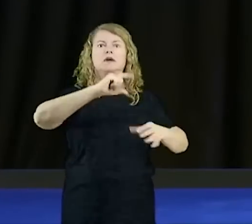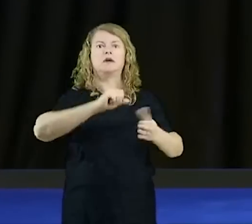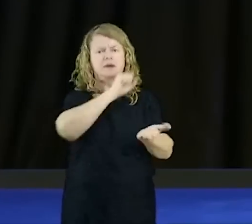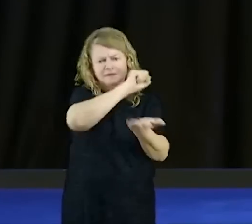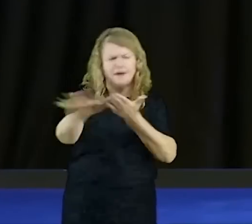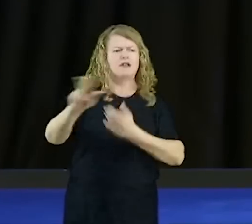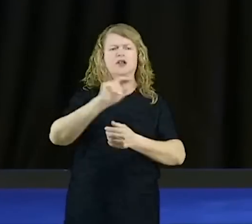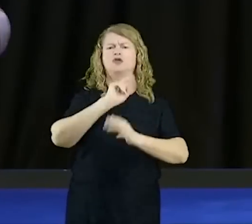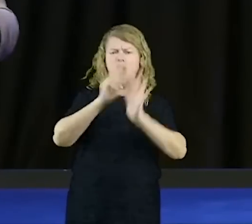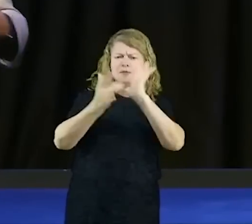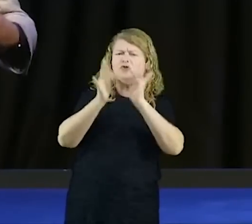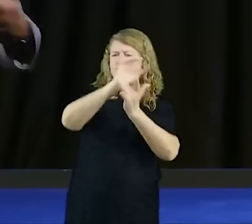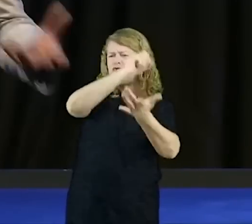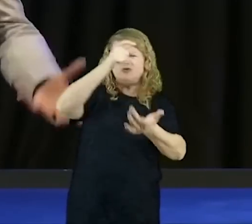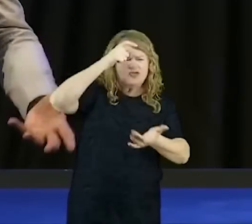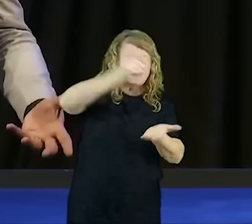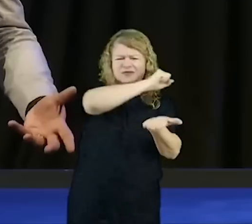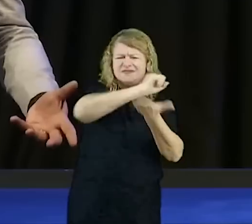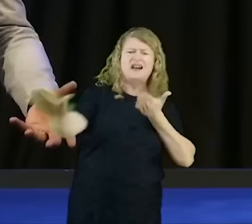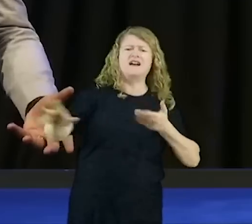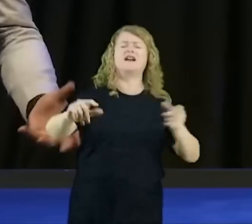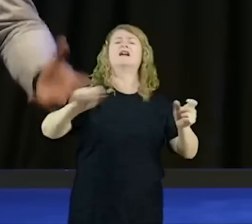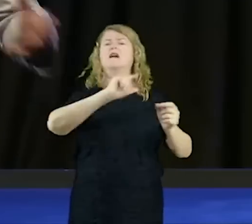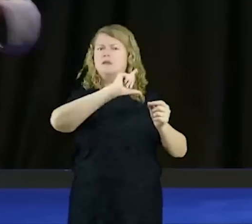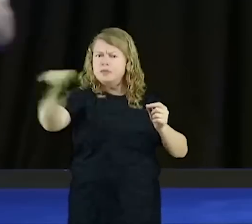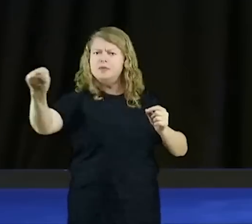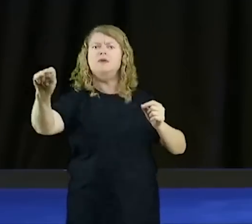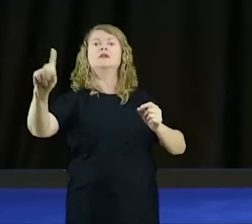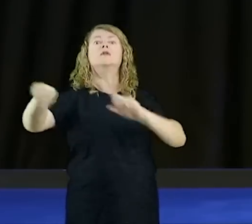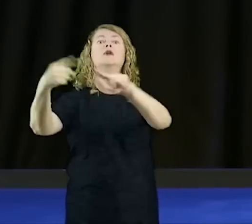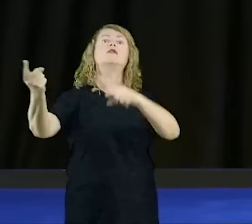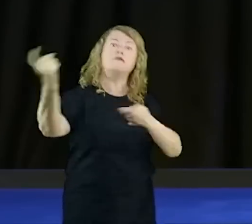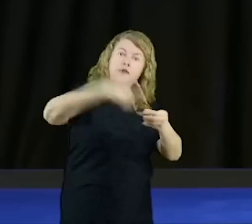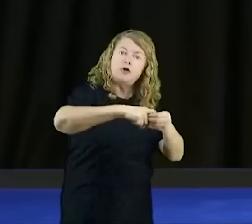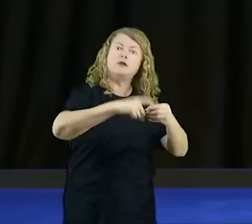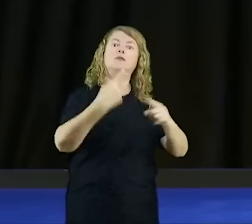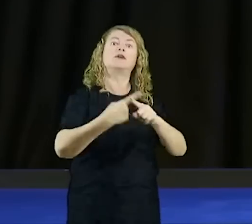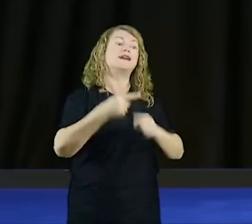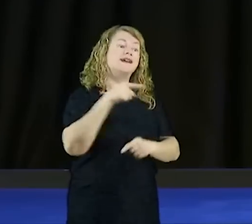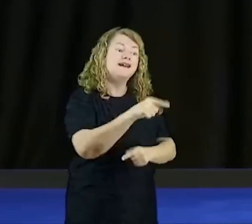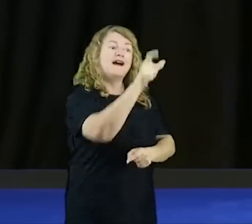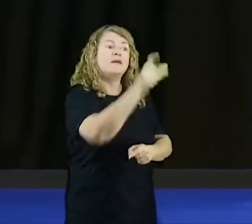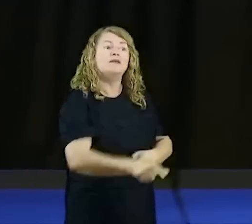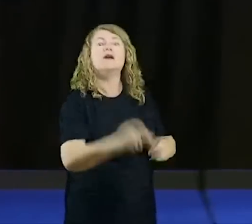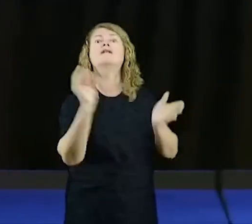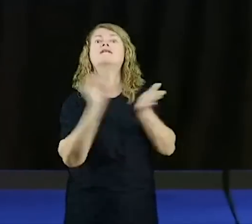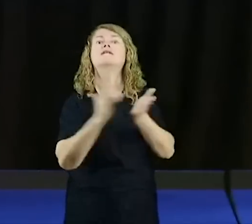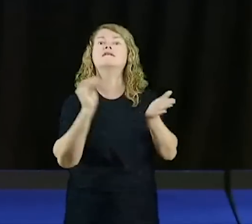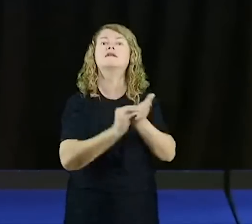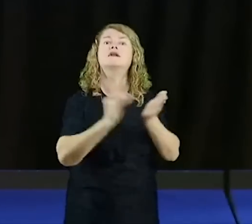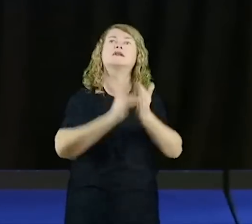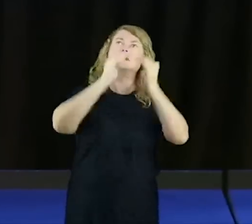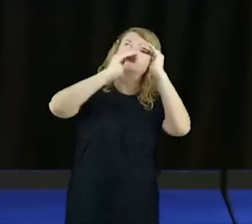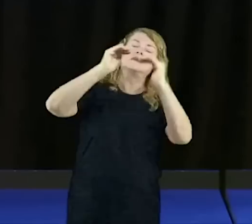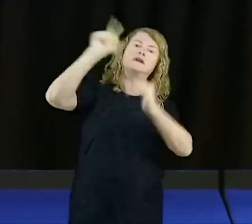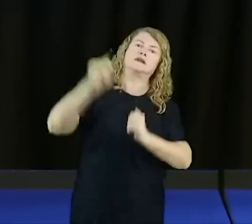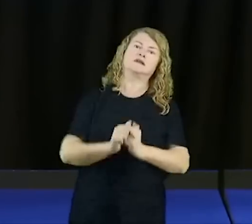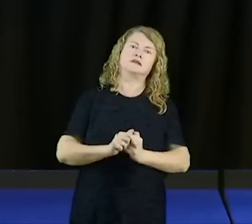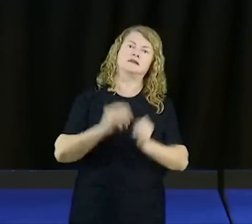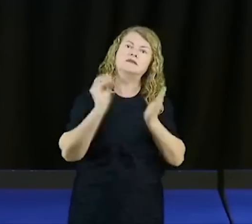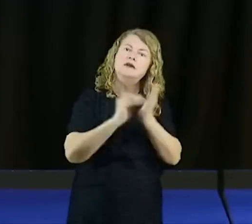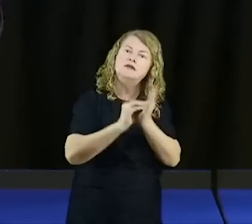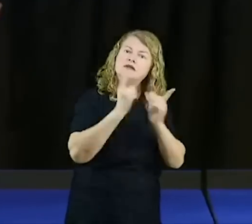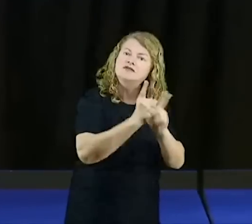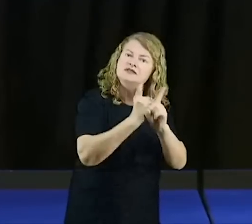diz isso. A Bíblia diz que o diabo vai fugir de vós. Obedeçam a Deus, submetam-se a Deus, resistam ao diabo, ele vai